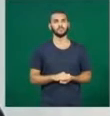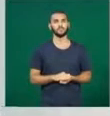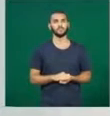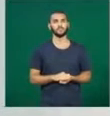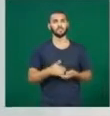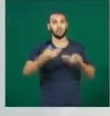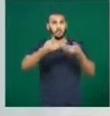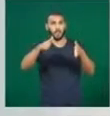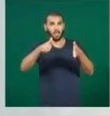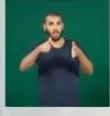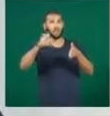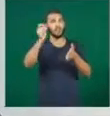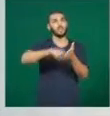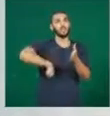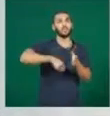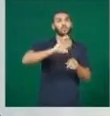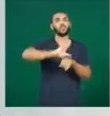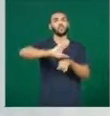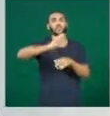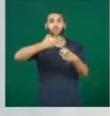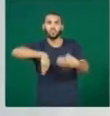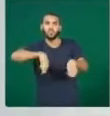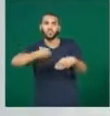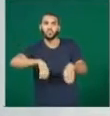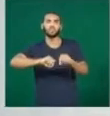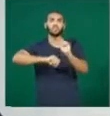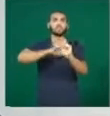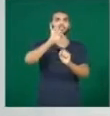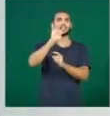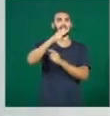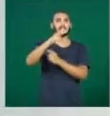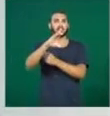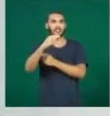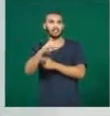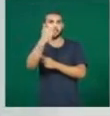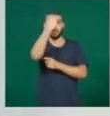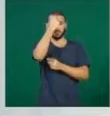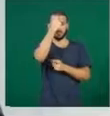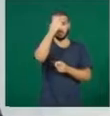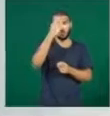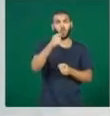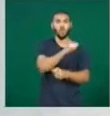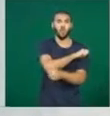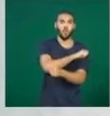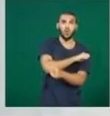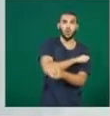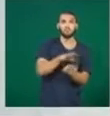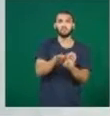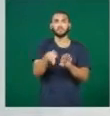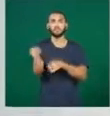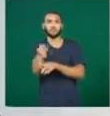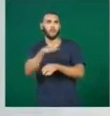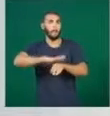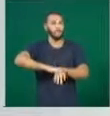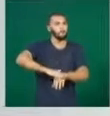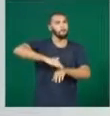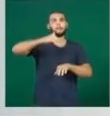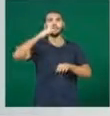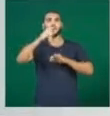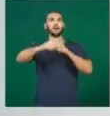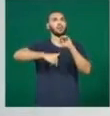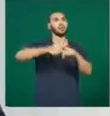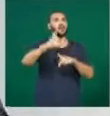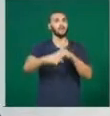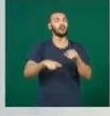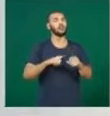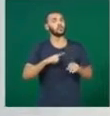Estão abertas as inscrições para o concurso TCC Graduação. O aluno e professor do melhor trabalho recebem prêmio em